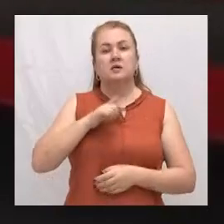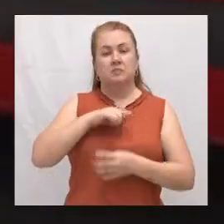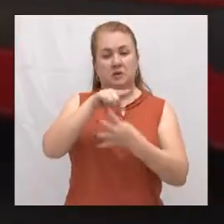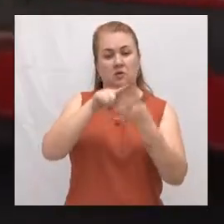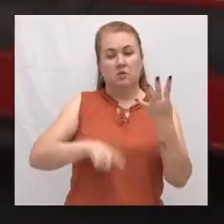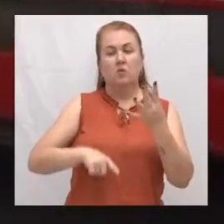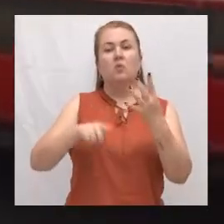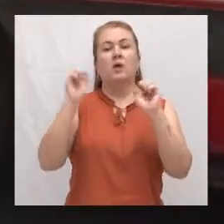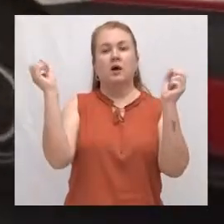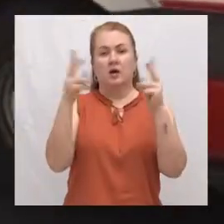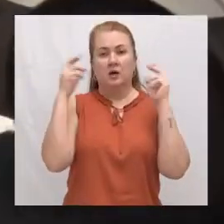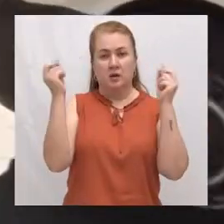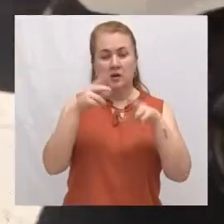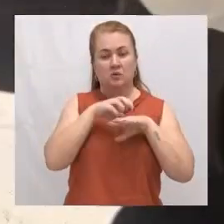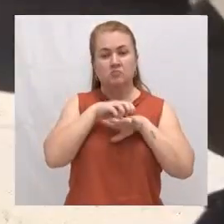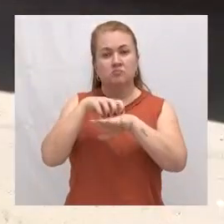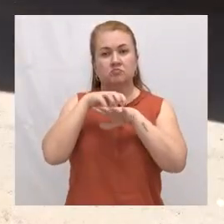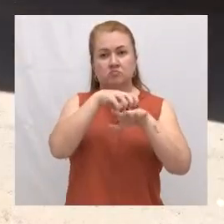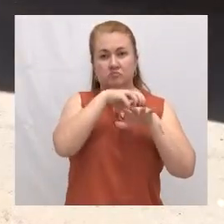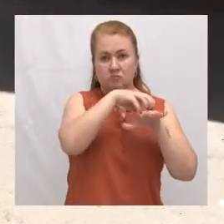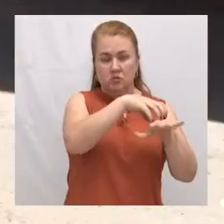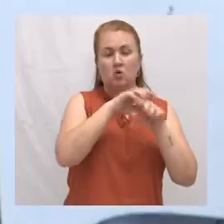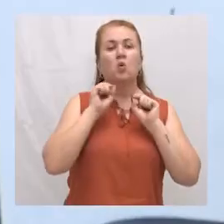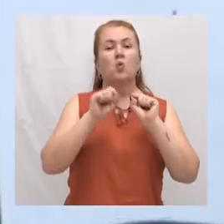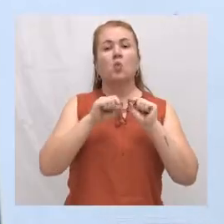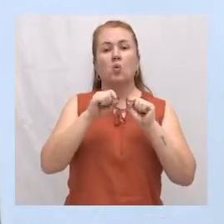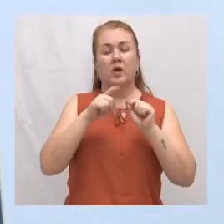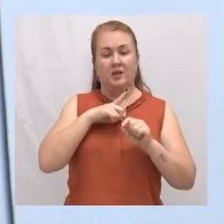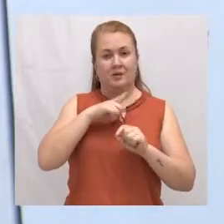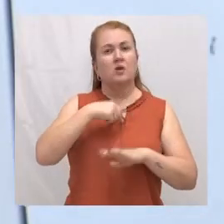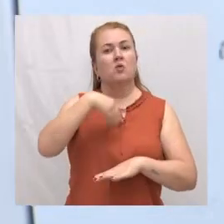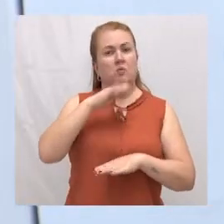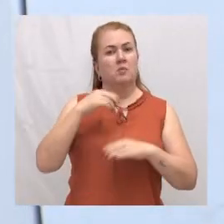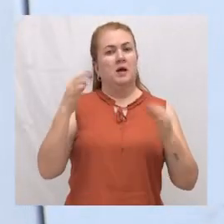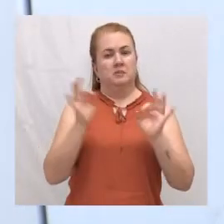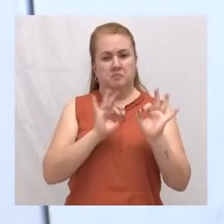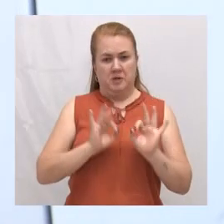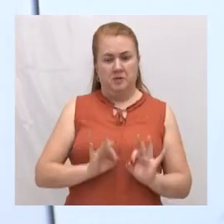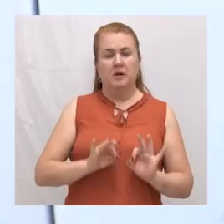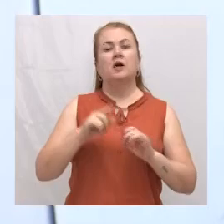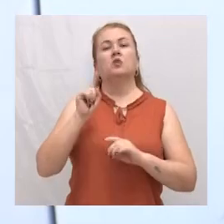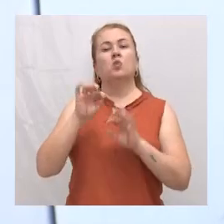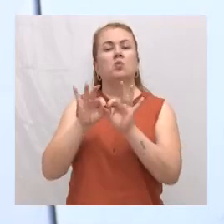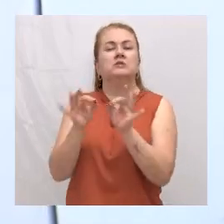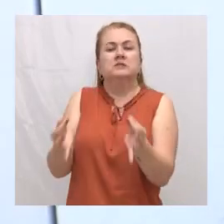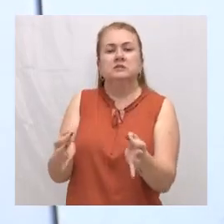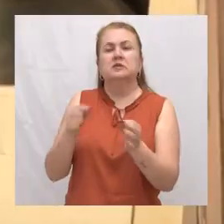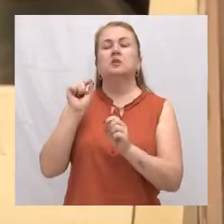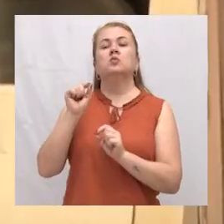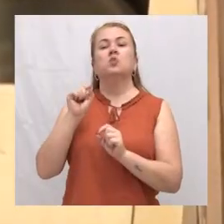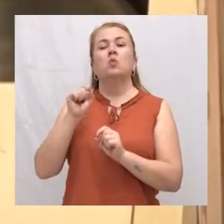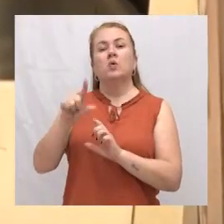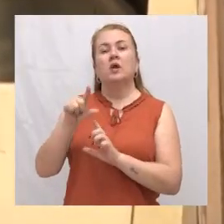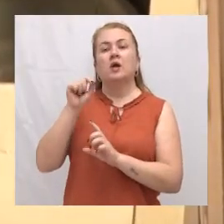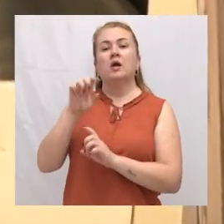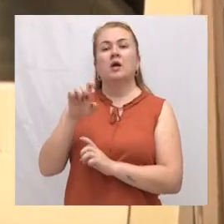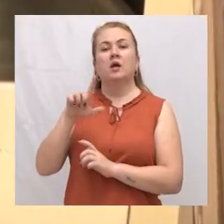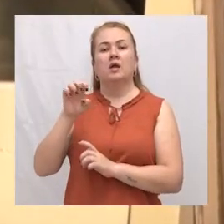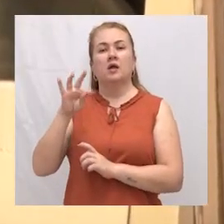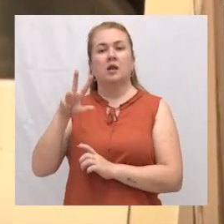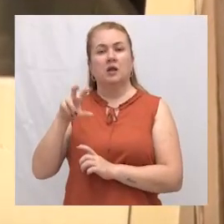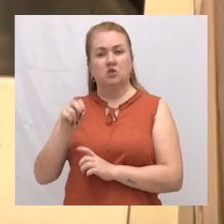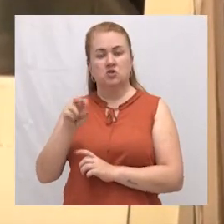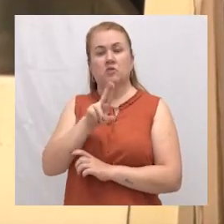quatro ambulâncias na sede do bairro Cidade Jardim, um suporte avançado, dois suportes básicos e um suporte eletivo, conhecido como